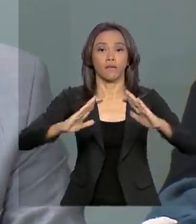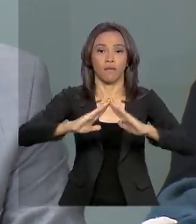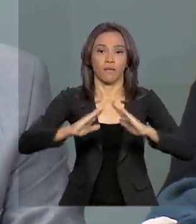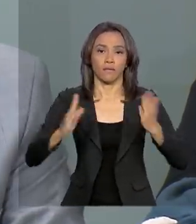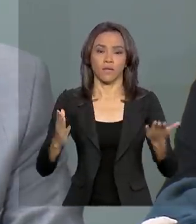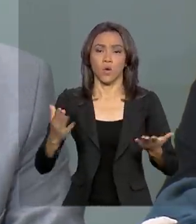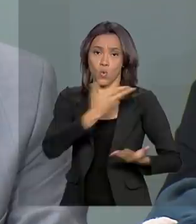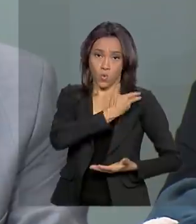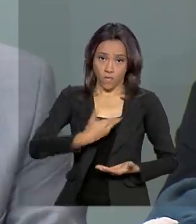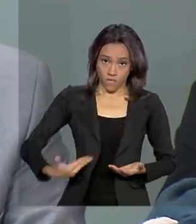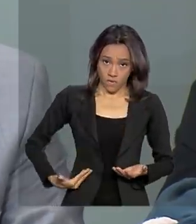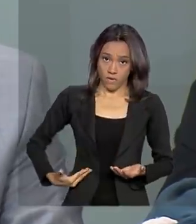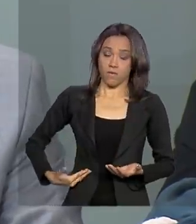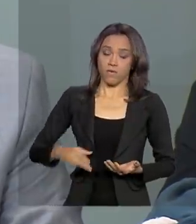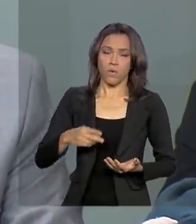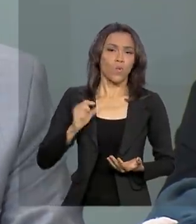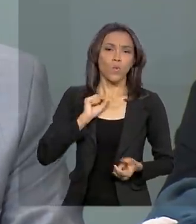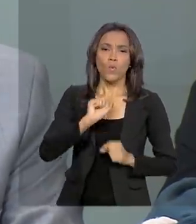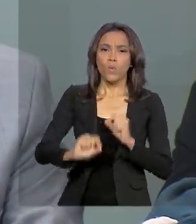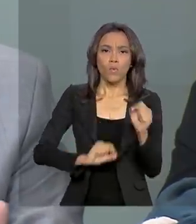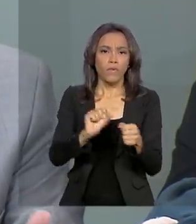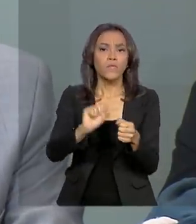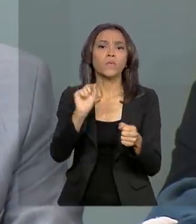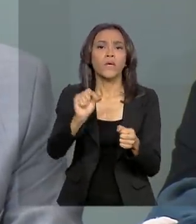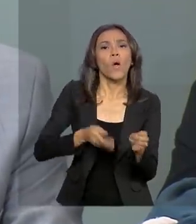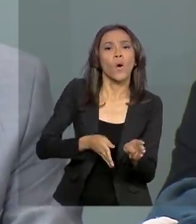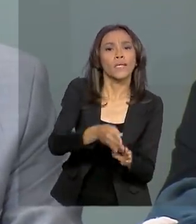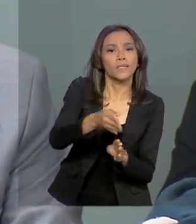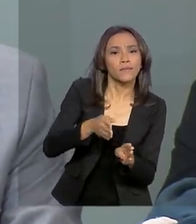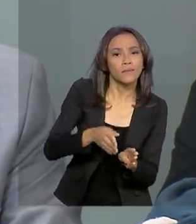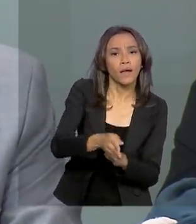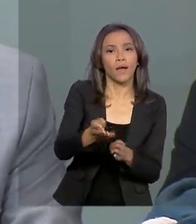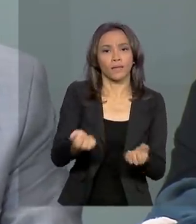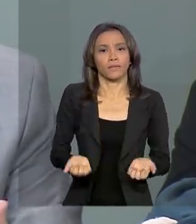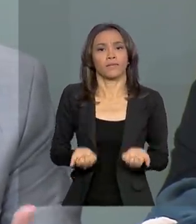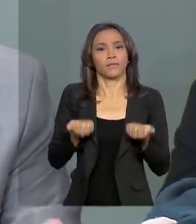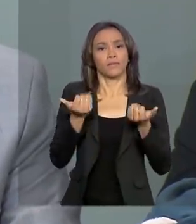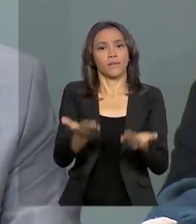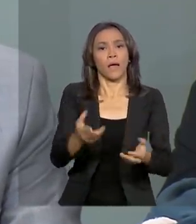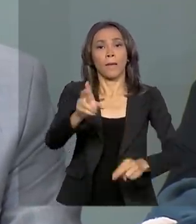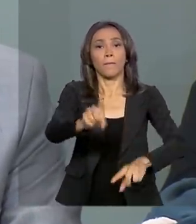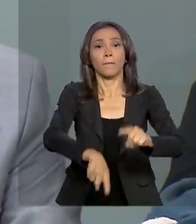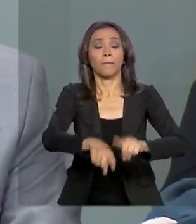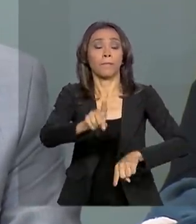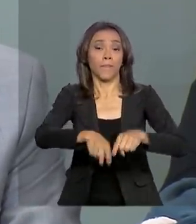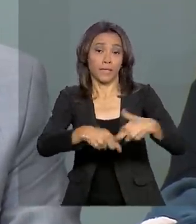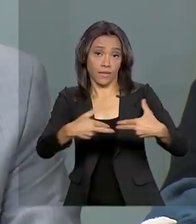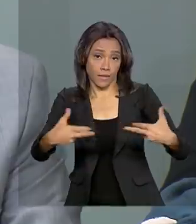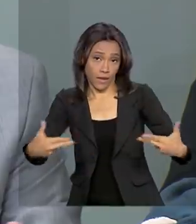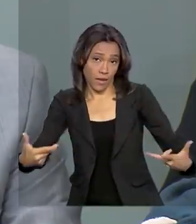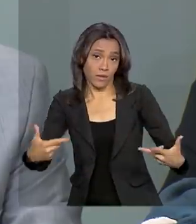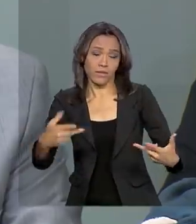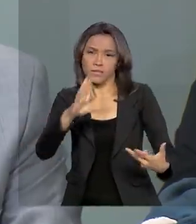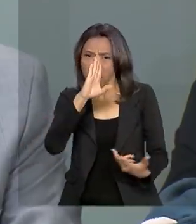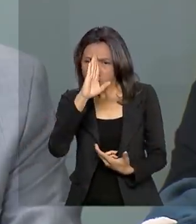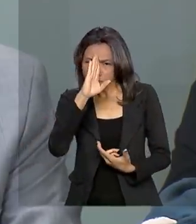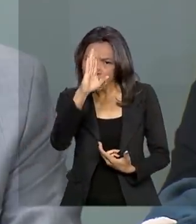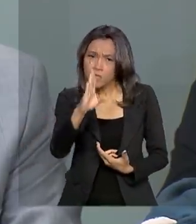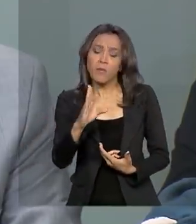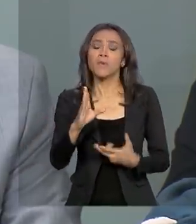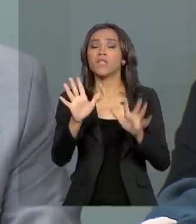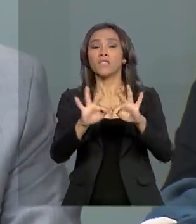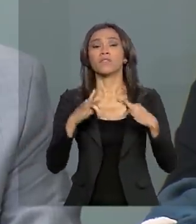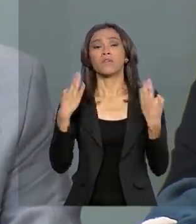é dar as orientações, dar os meios materiais e fornecer, principalmente para as famílias mais